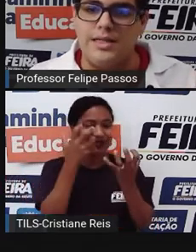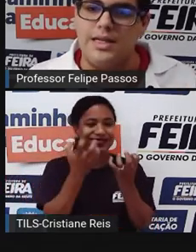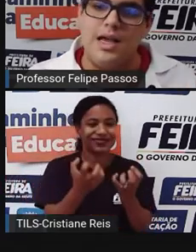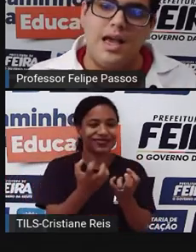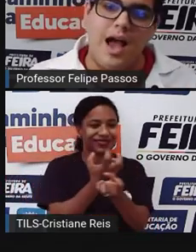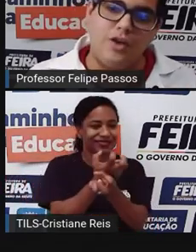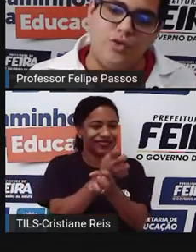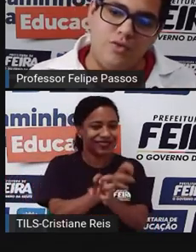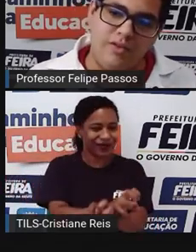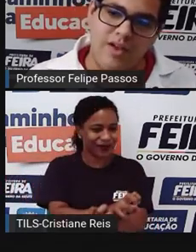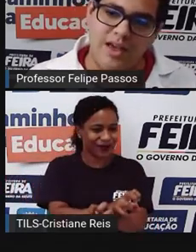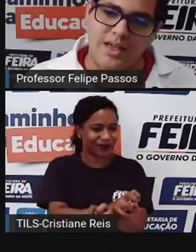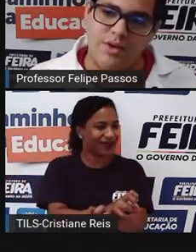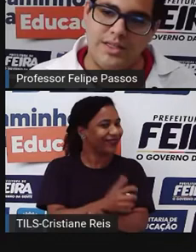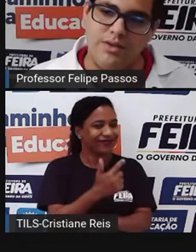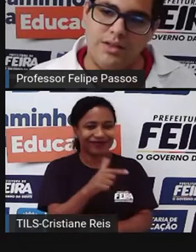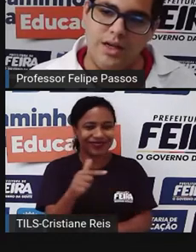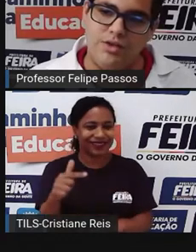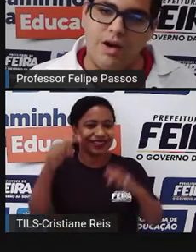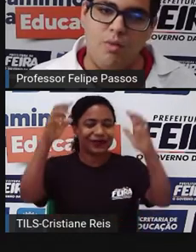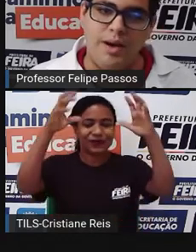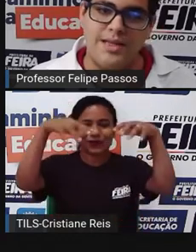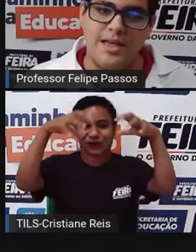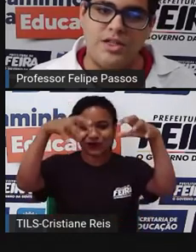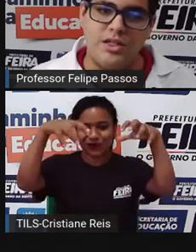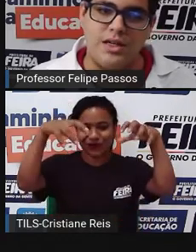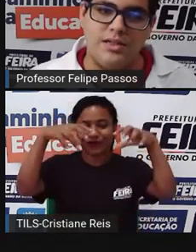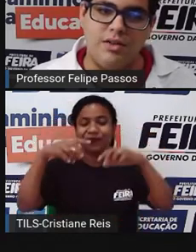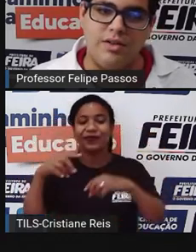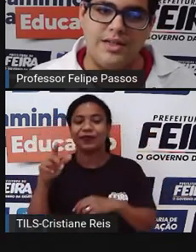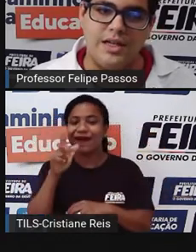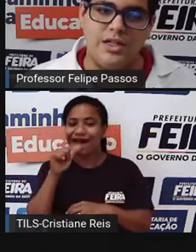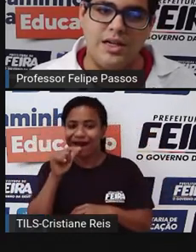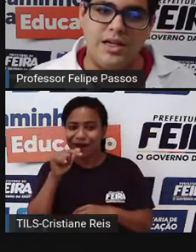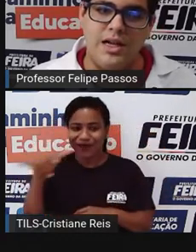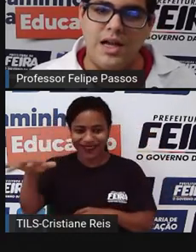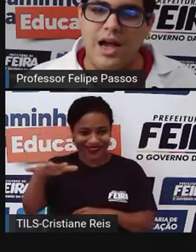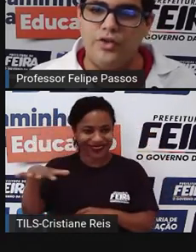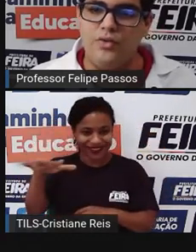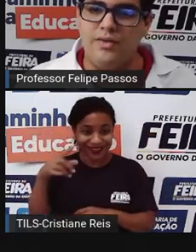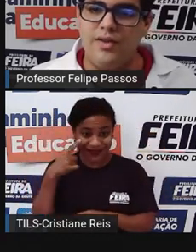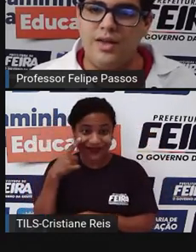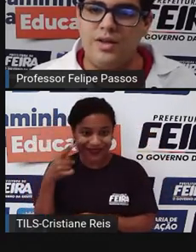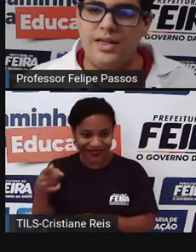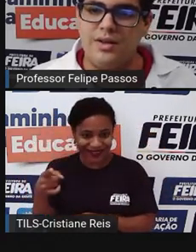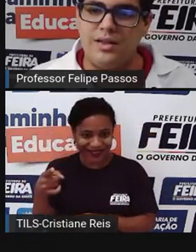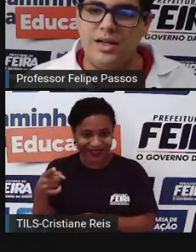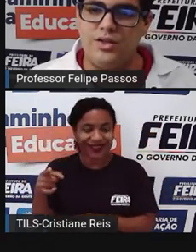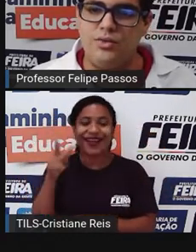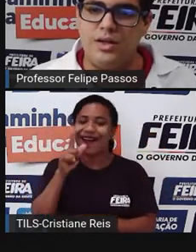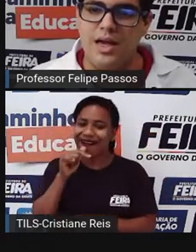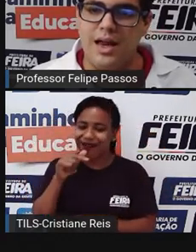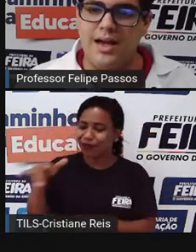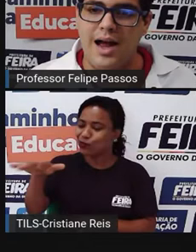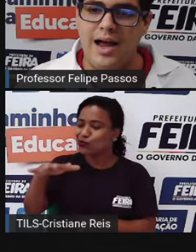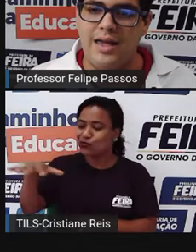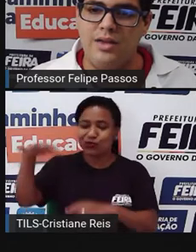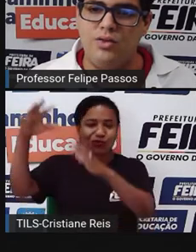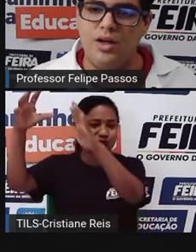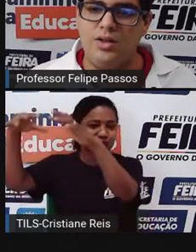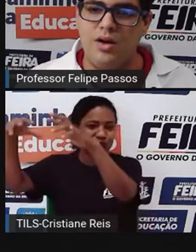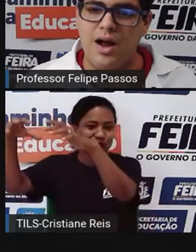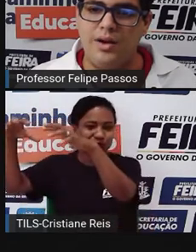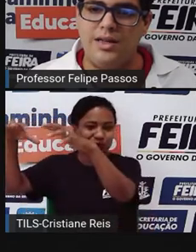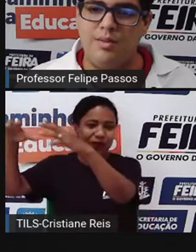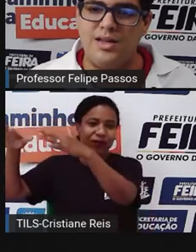acontece? A chuva vem aqui do Oceano Atlântico, acompanha a setinha. Estão vendo a setinha? A chuva vem do Oceano Atlântico e ela cai